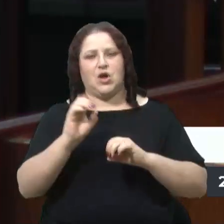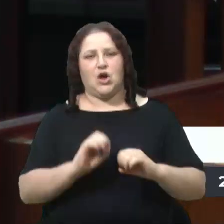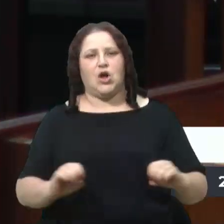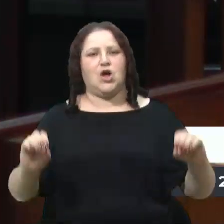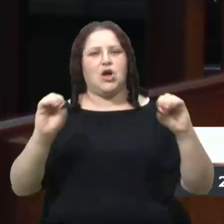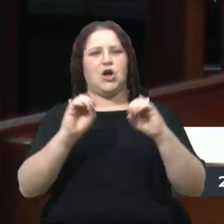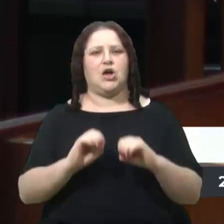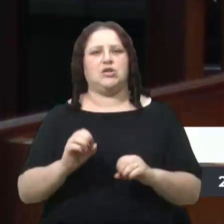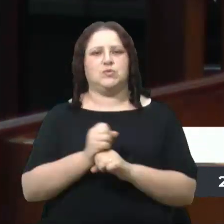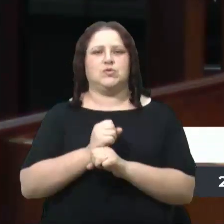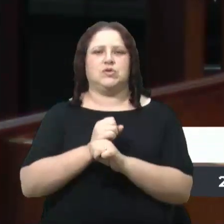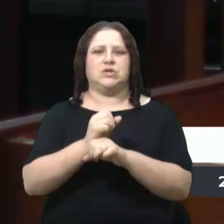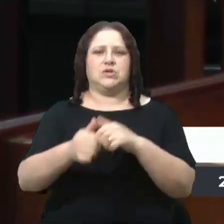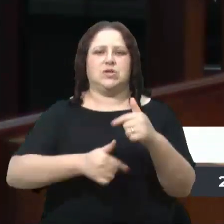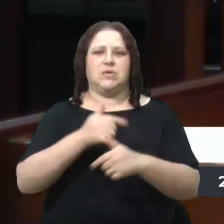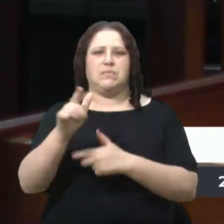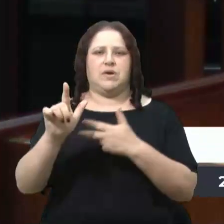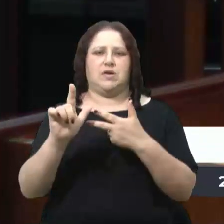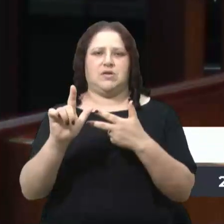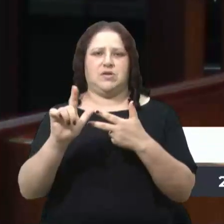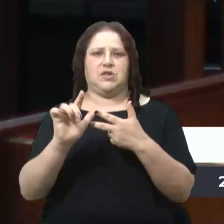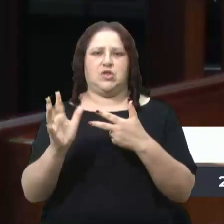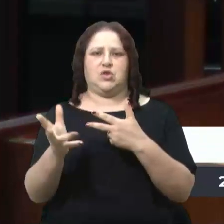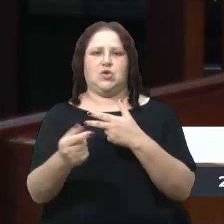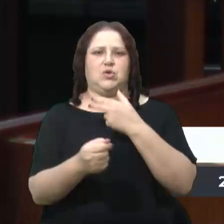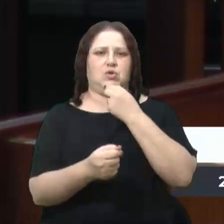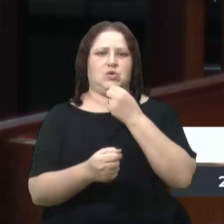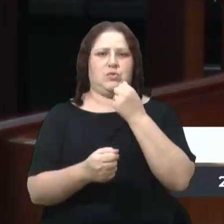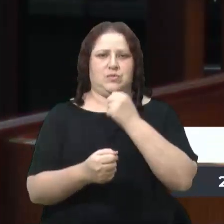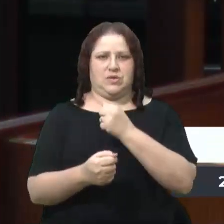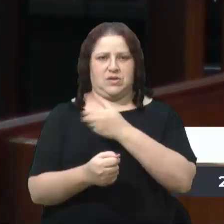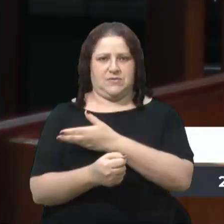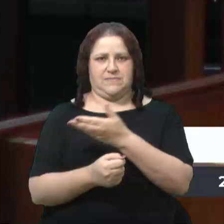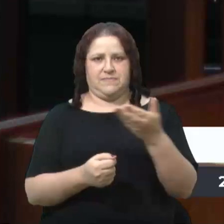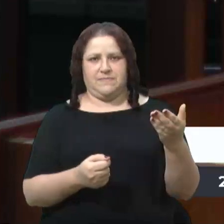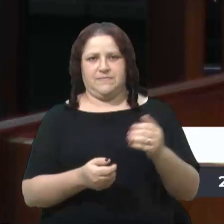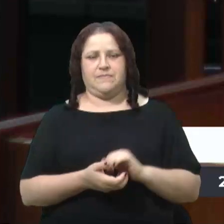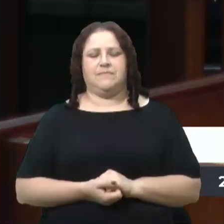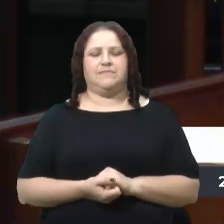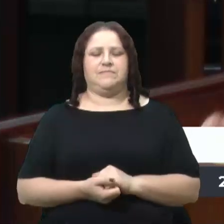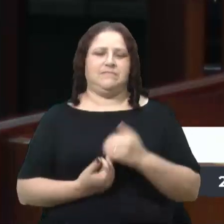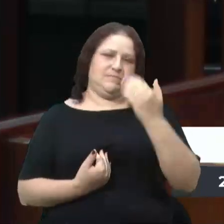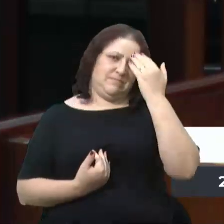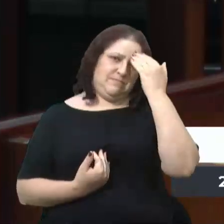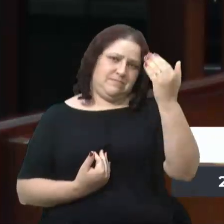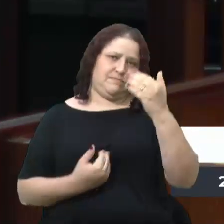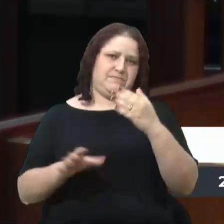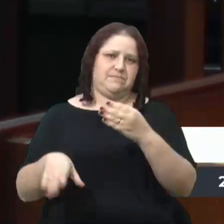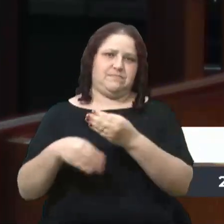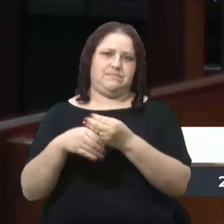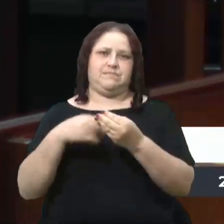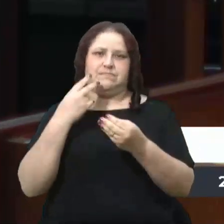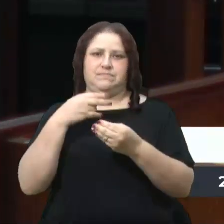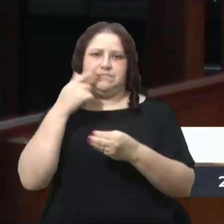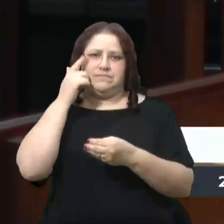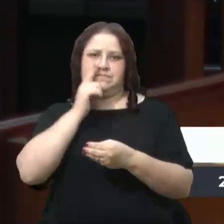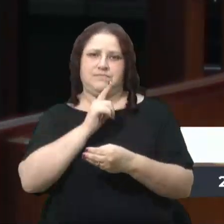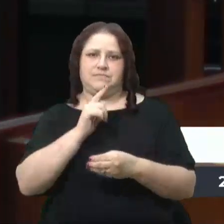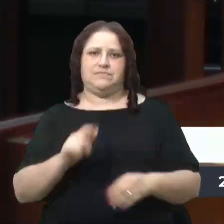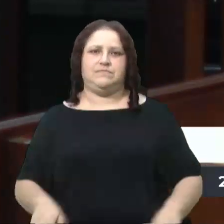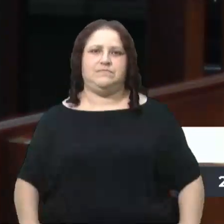legislativo para todos e todas nós. Muito obrigada. Uma parte, vereador Lucas.